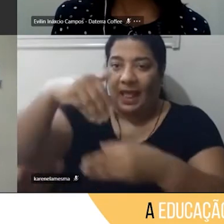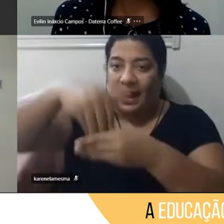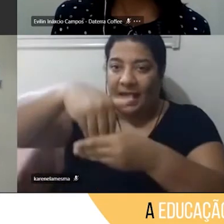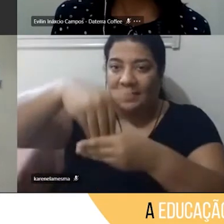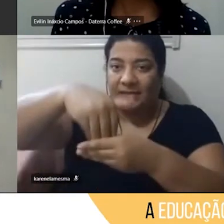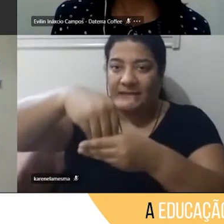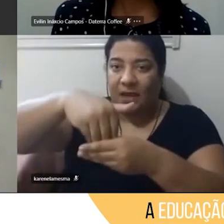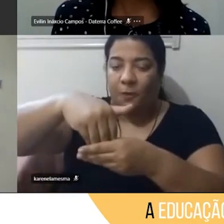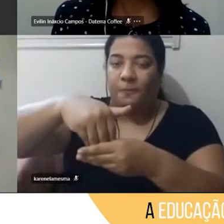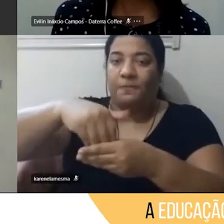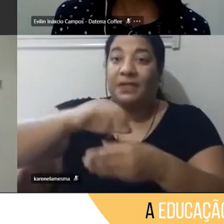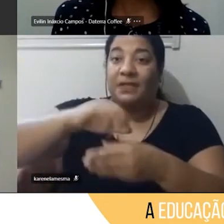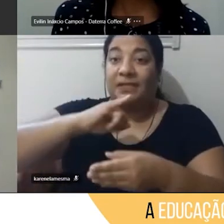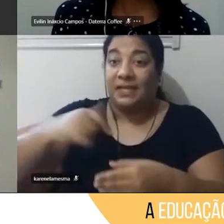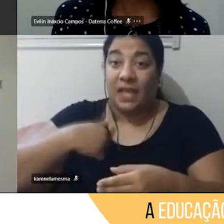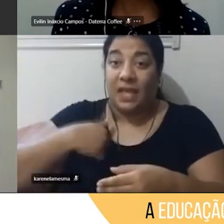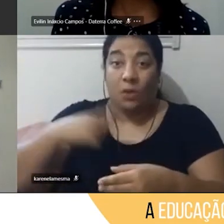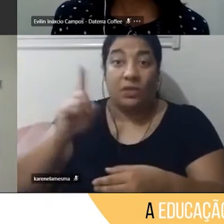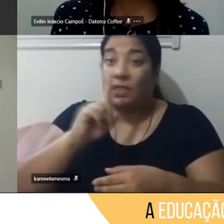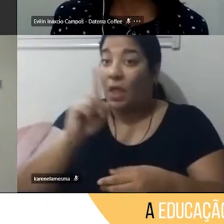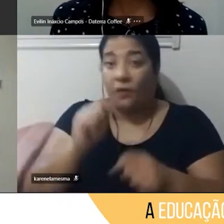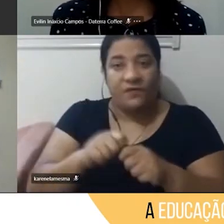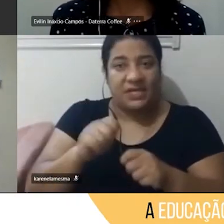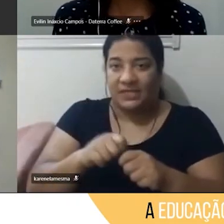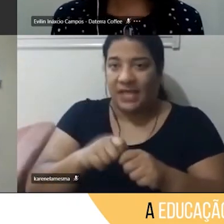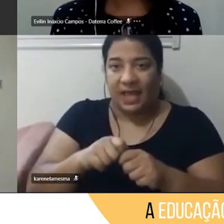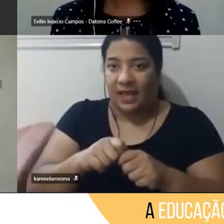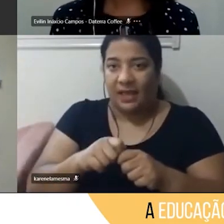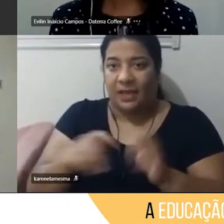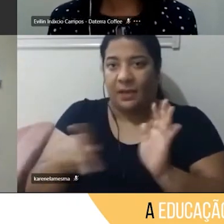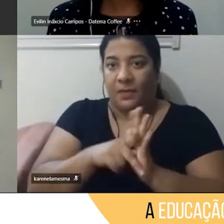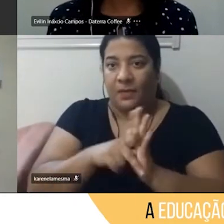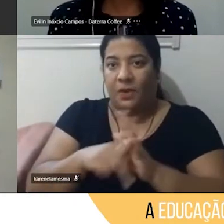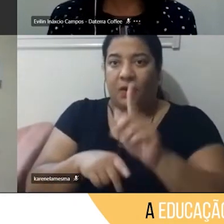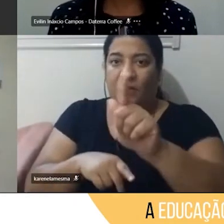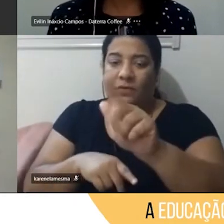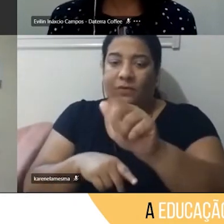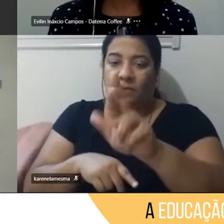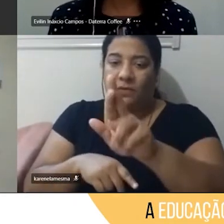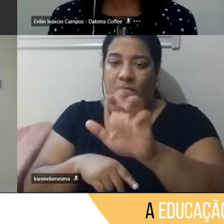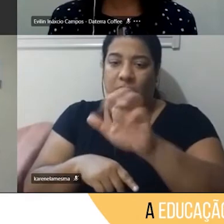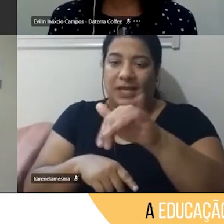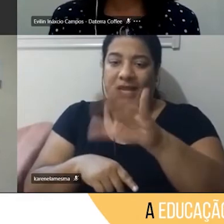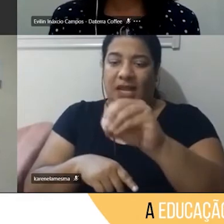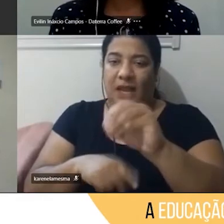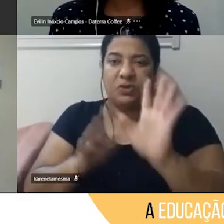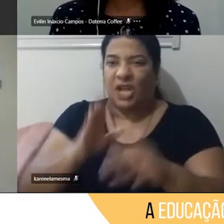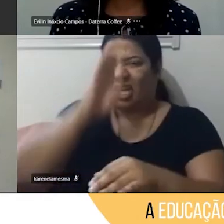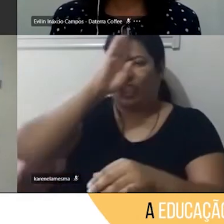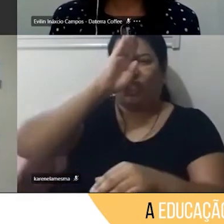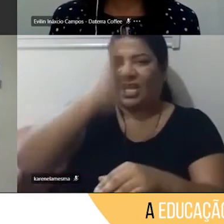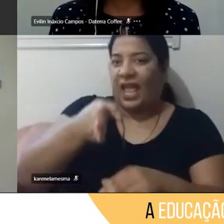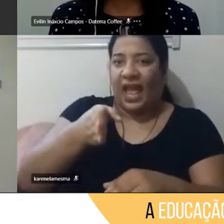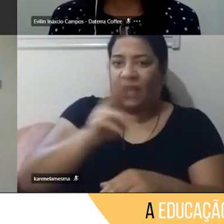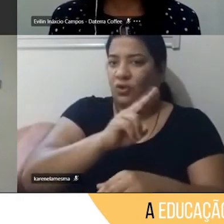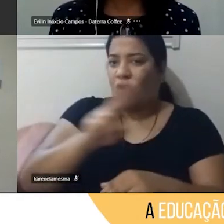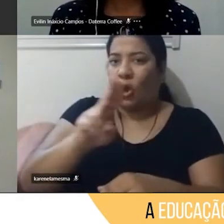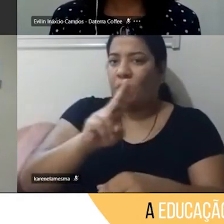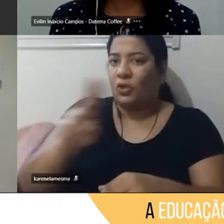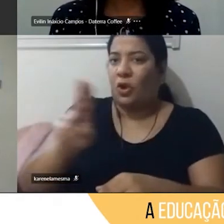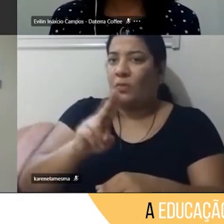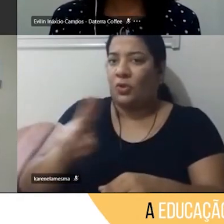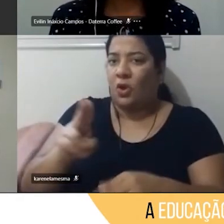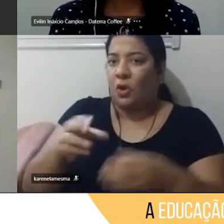eu não faço as eleições para grêmio estudantil e coloco só o nome da chapa que está interessada, eu perco a